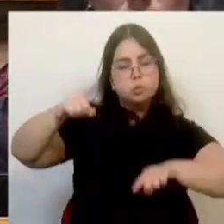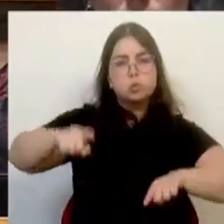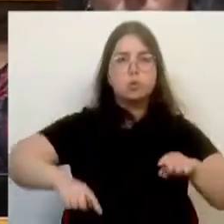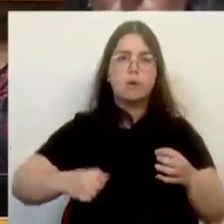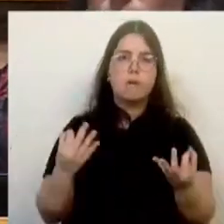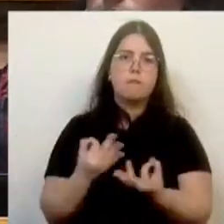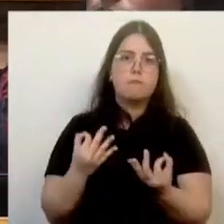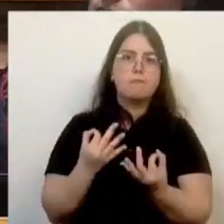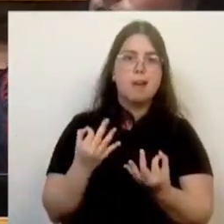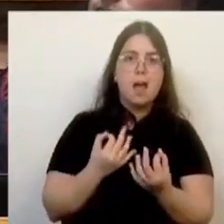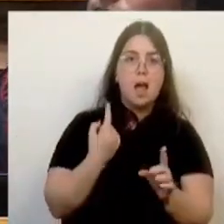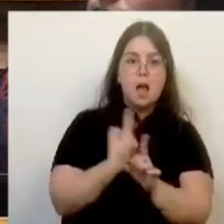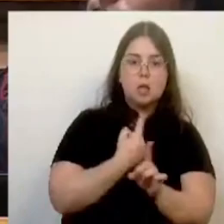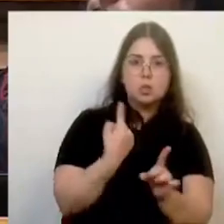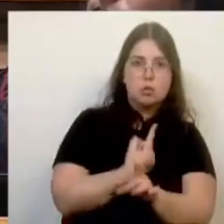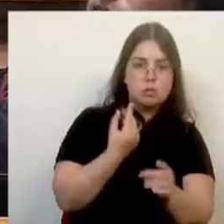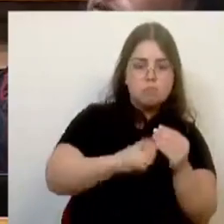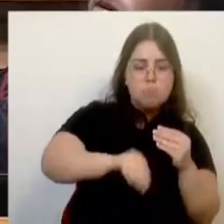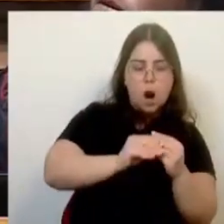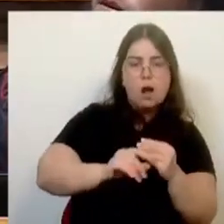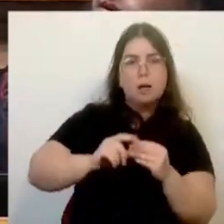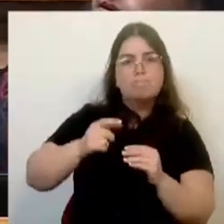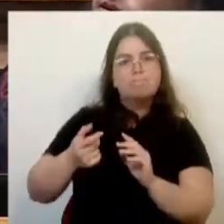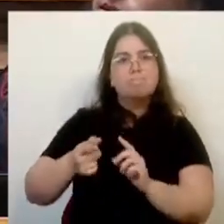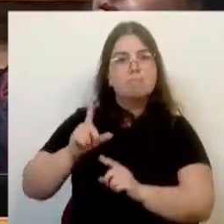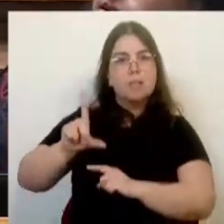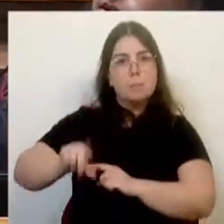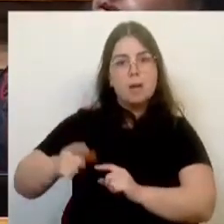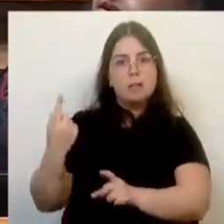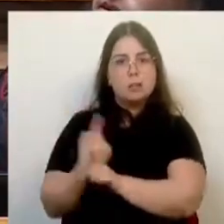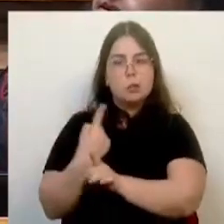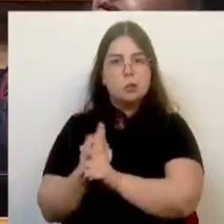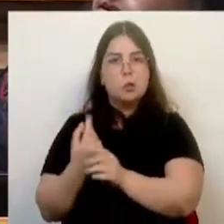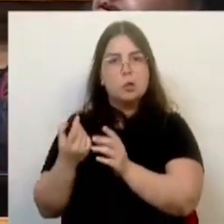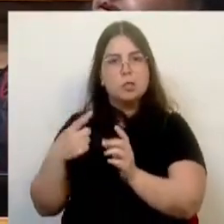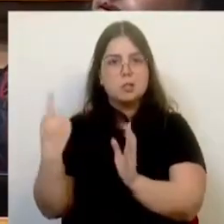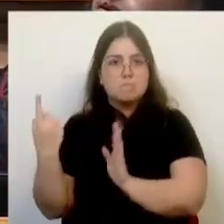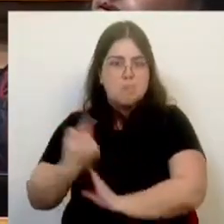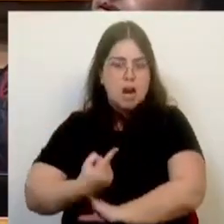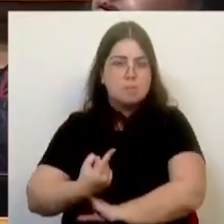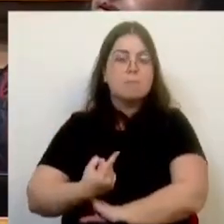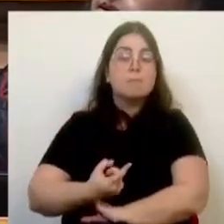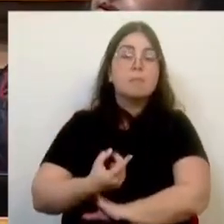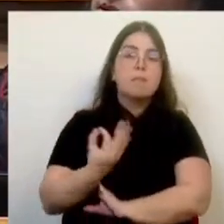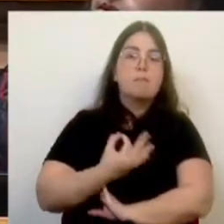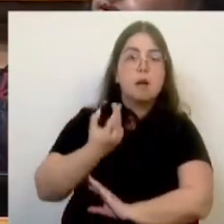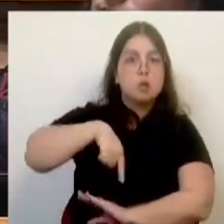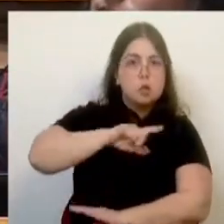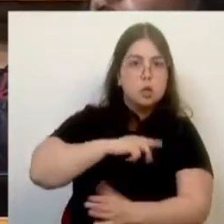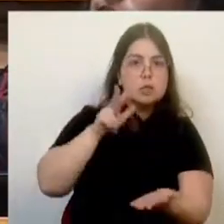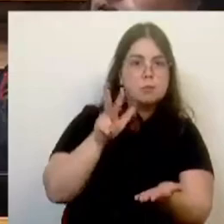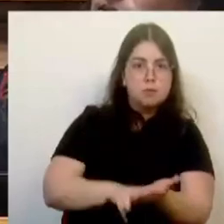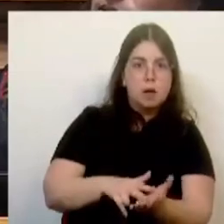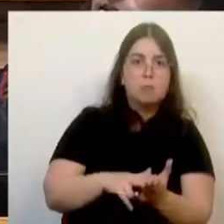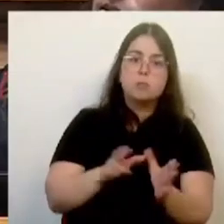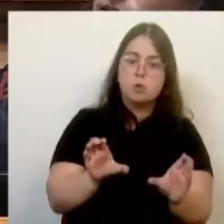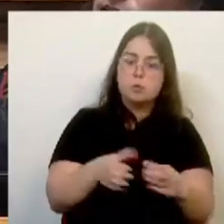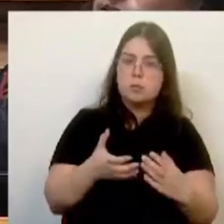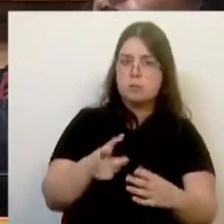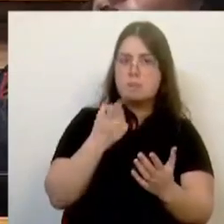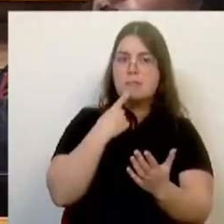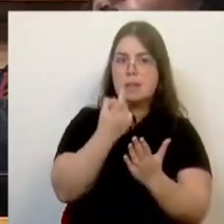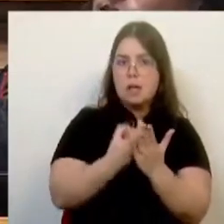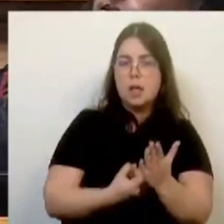do essencial. Portanto, aprovar ou não uma comissão de inquérito é também uma responsabilidade nossa nessa